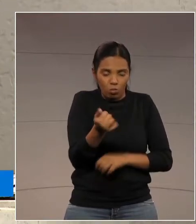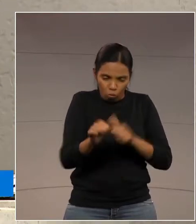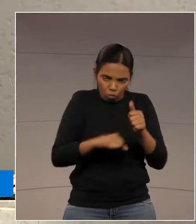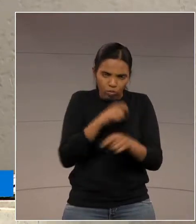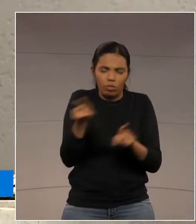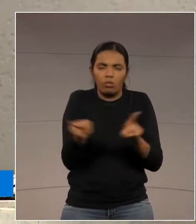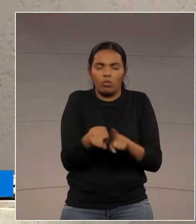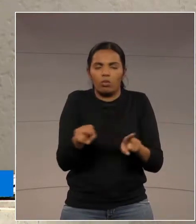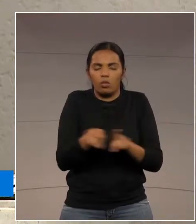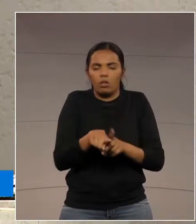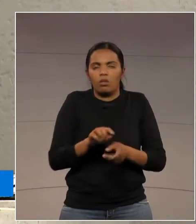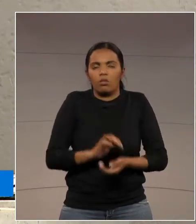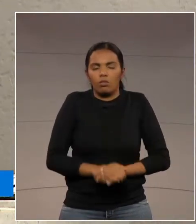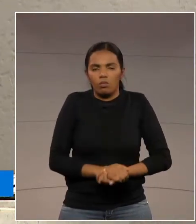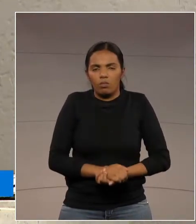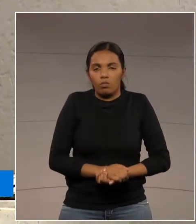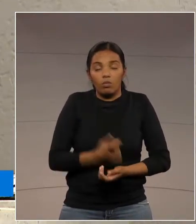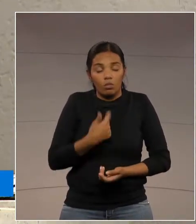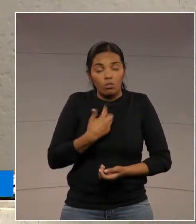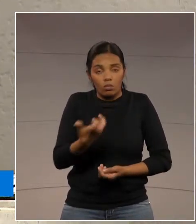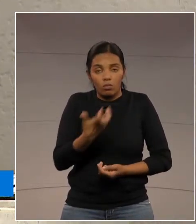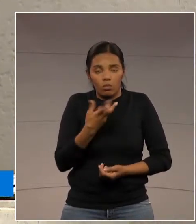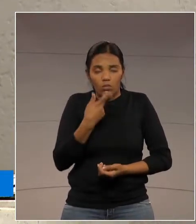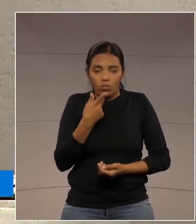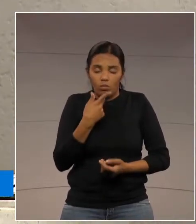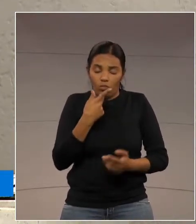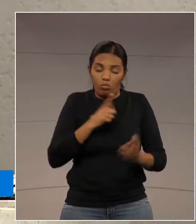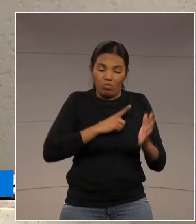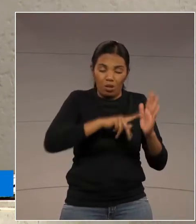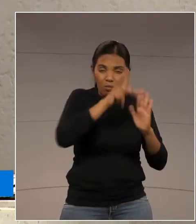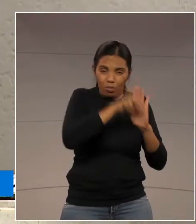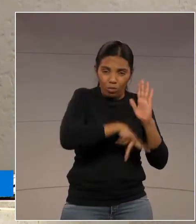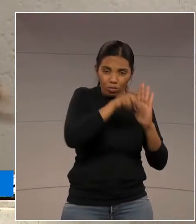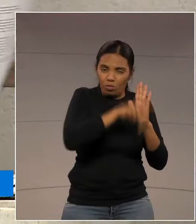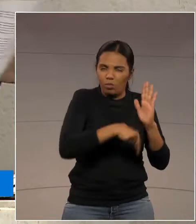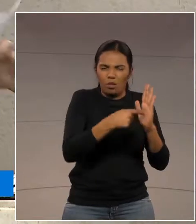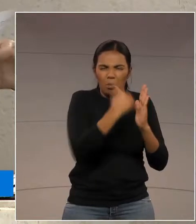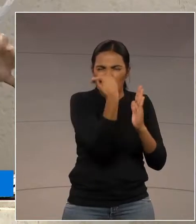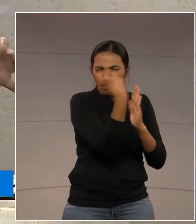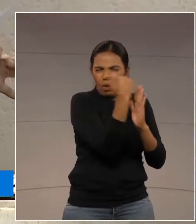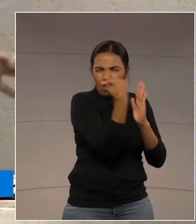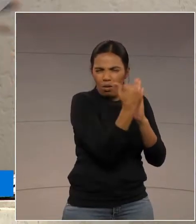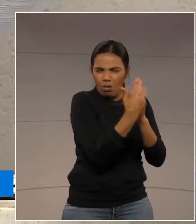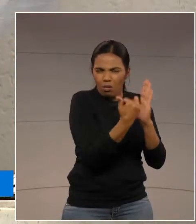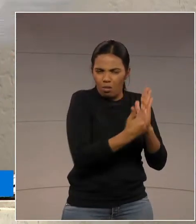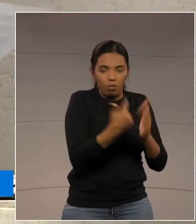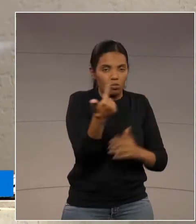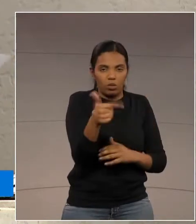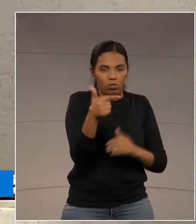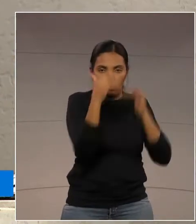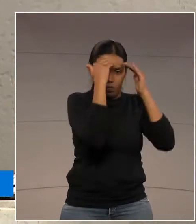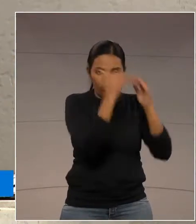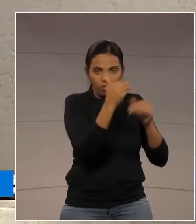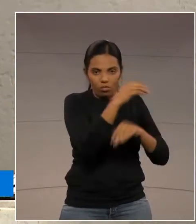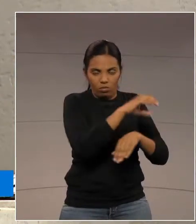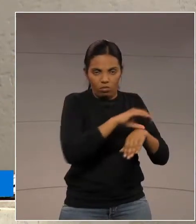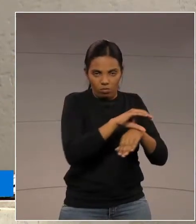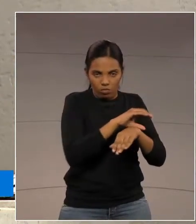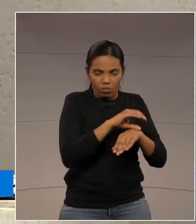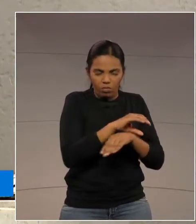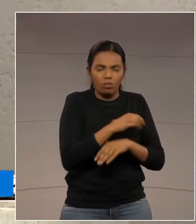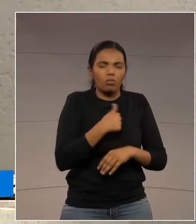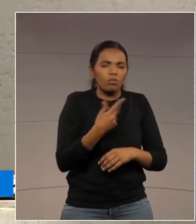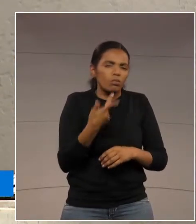dizer aos senhores, o projeto tem muitos dispositivos inconstitucionais, mas eu vou dar um exemplo prático para que todos entendam.